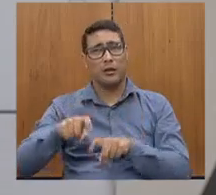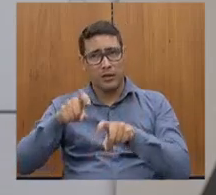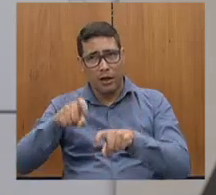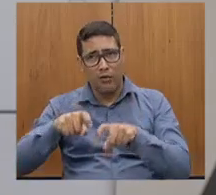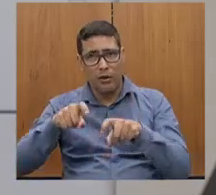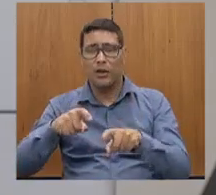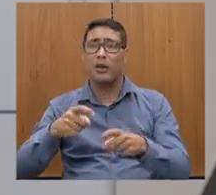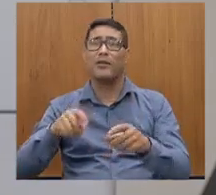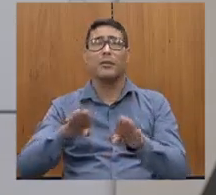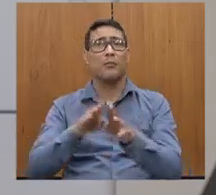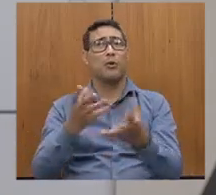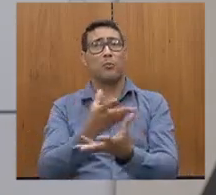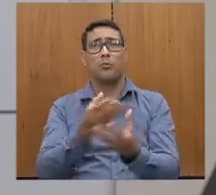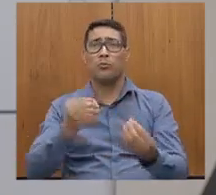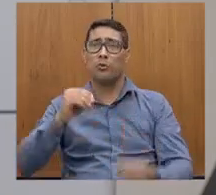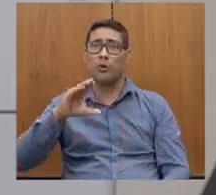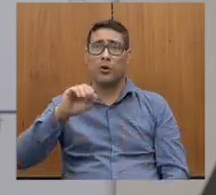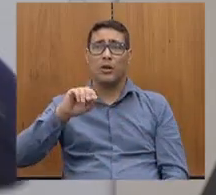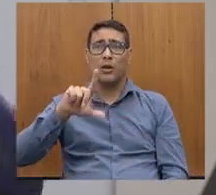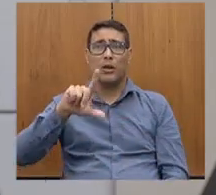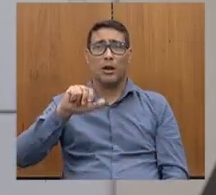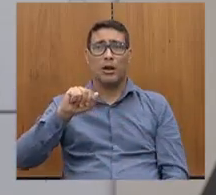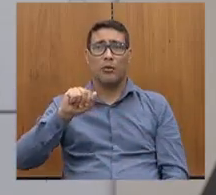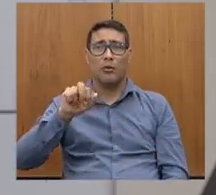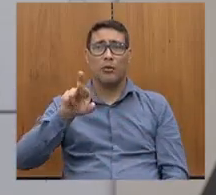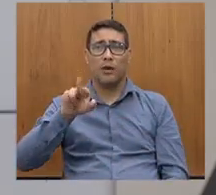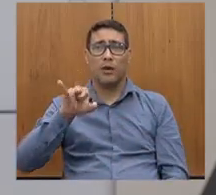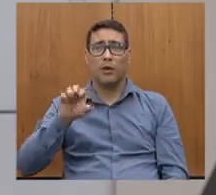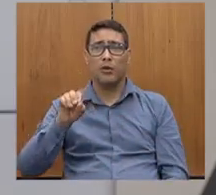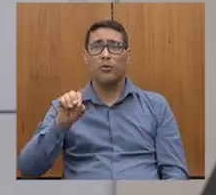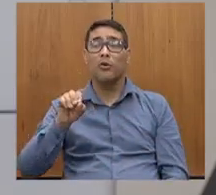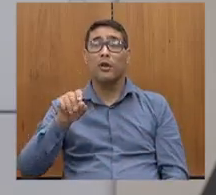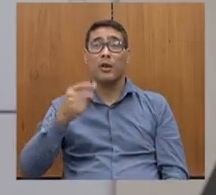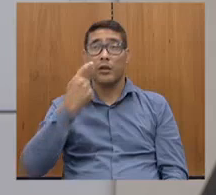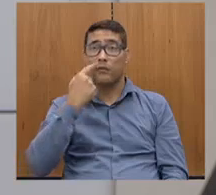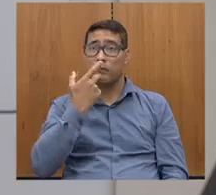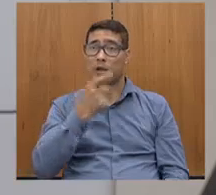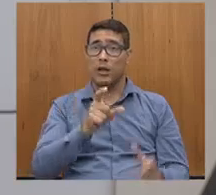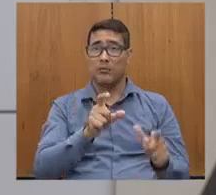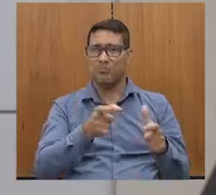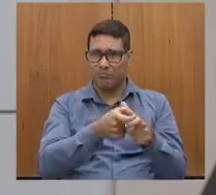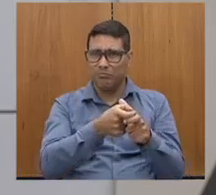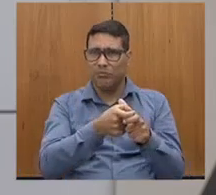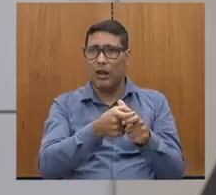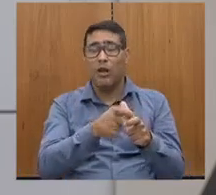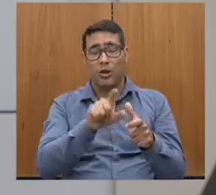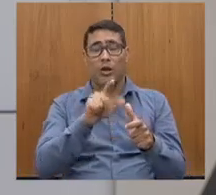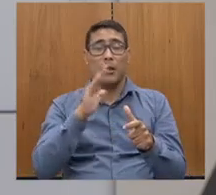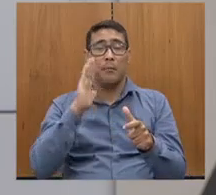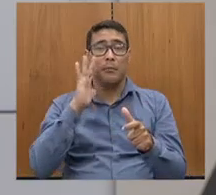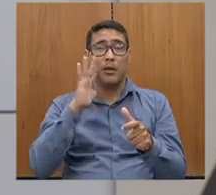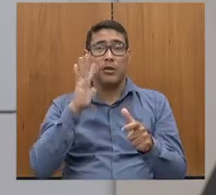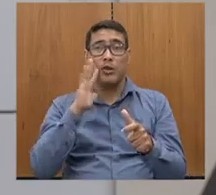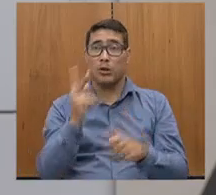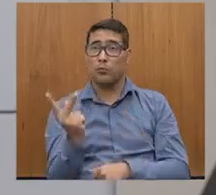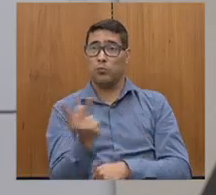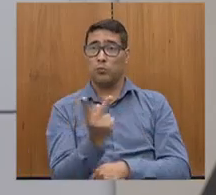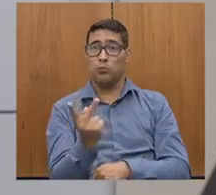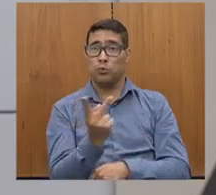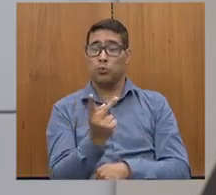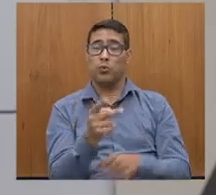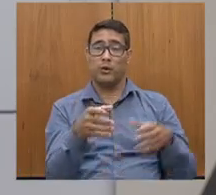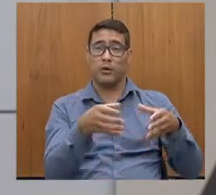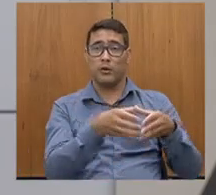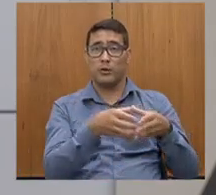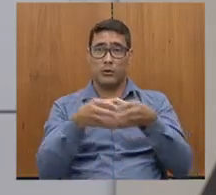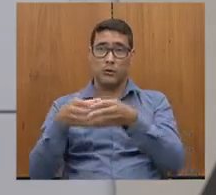muito calcário, e só isso da micro região, imagina ligando aí duas regiões. Então, uma obra que já tem